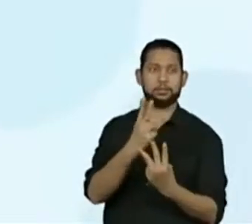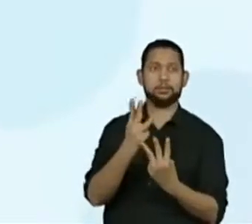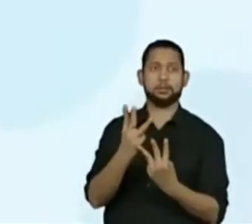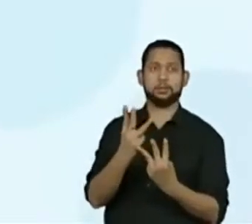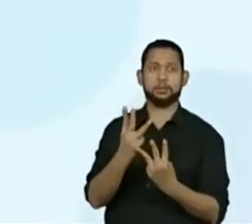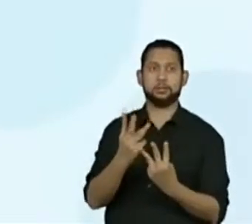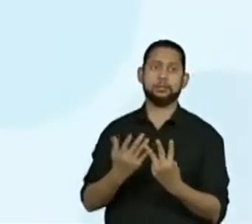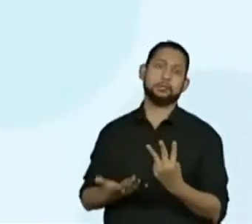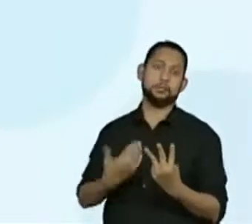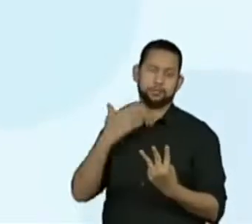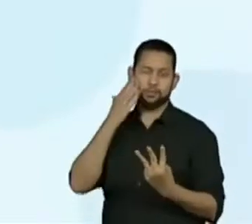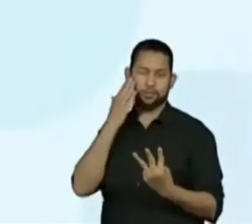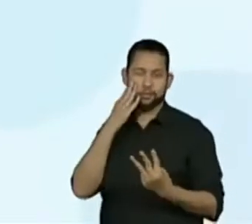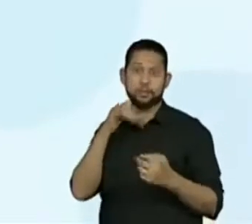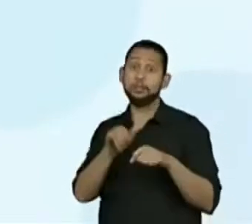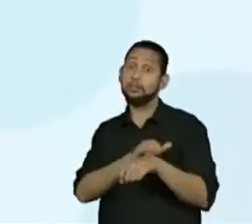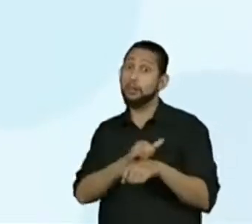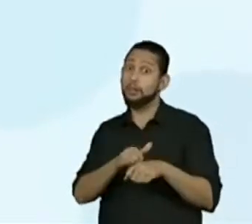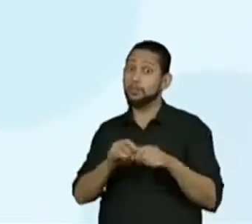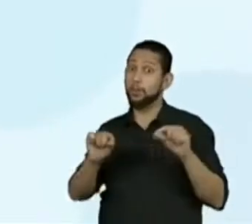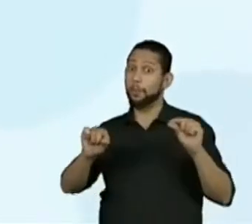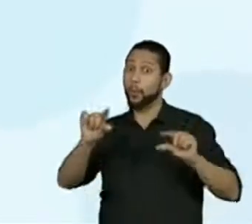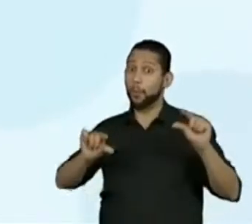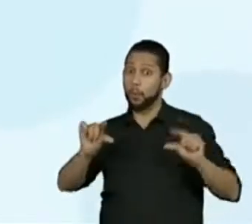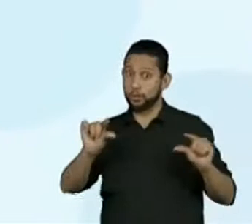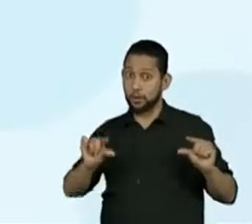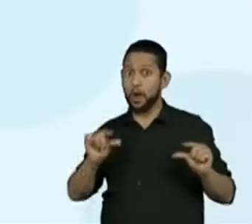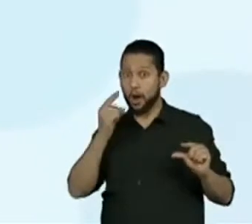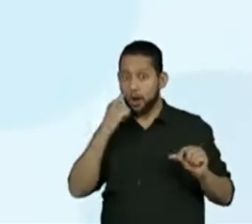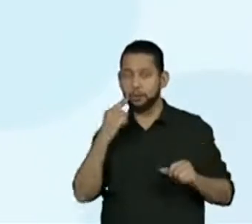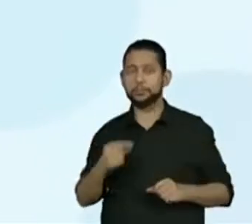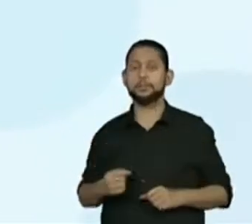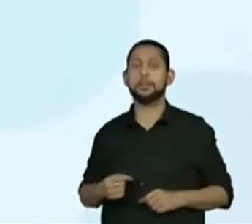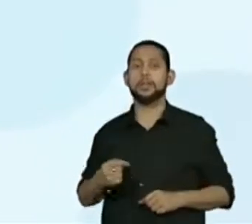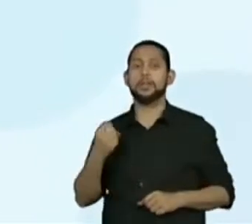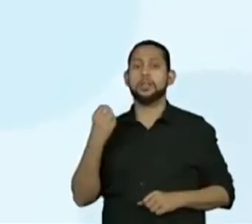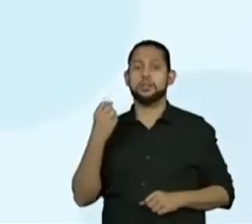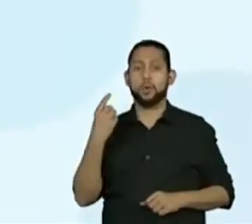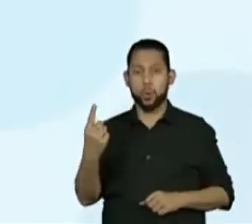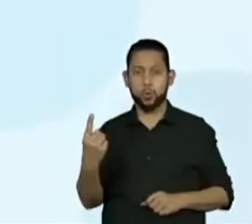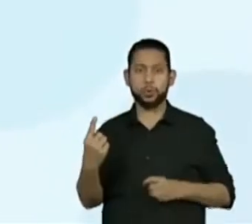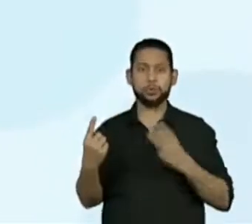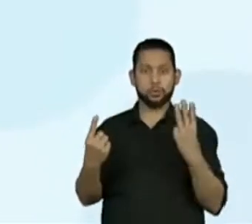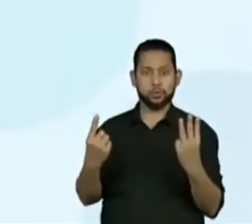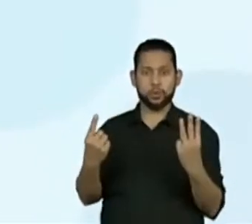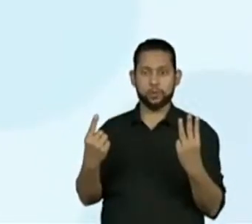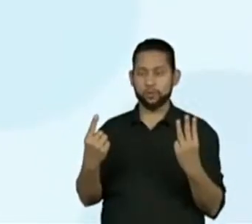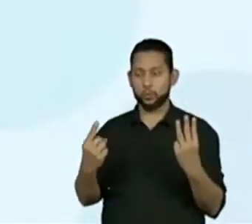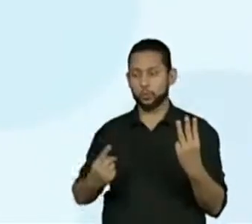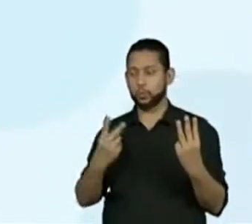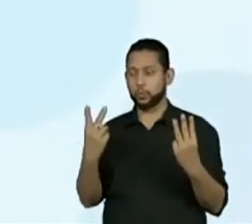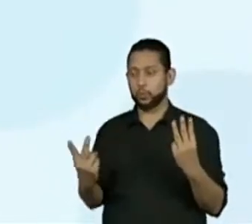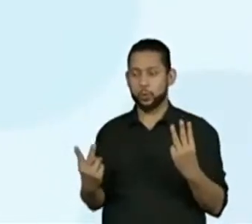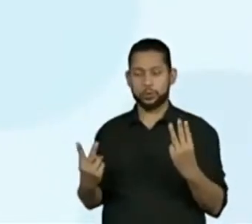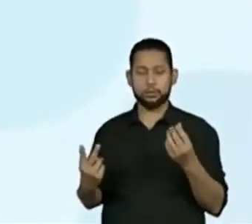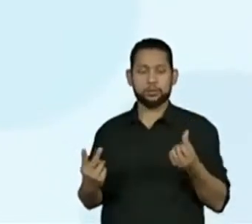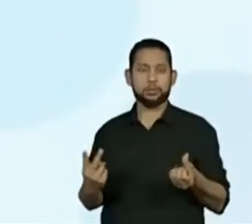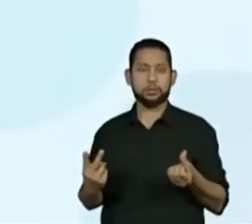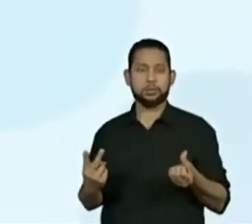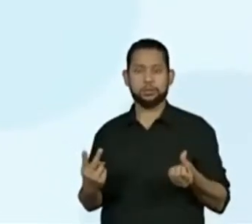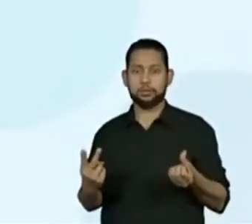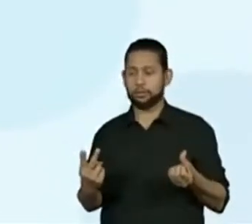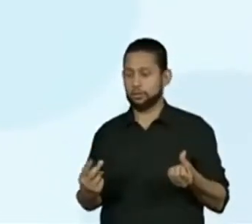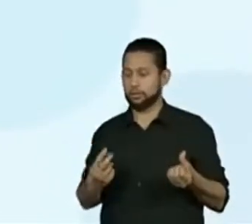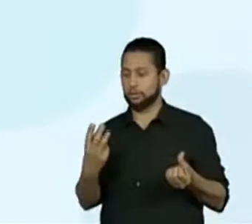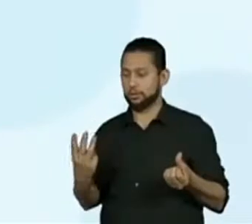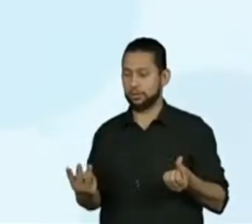a estratégia da proporcionalidade, eu vou aumentando a cada linha a quantidade de receitas